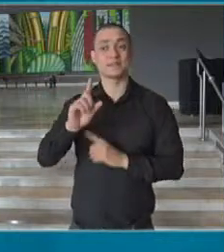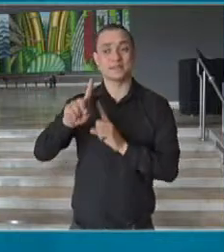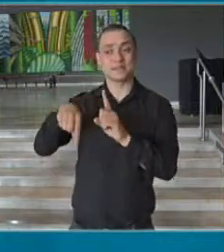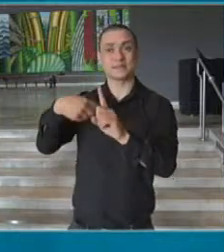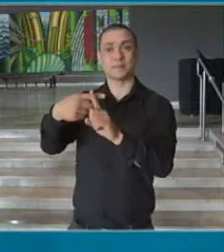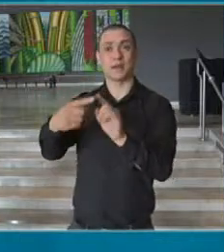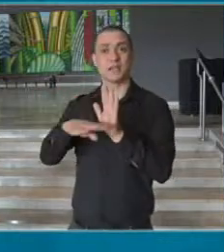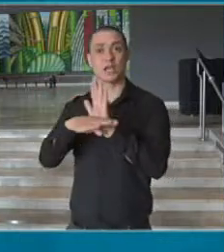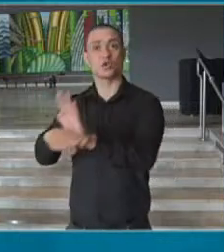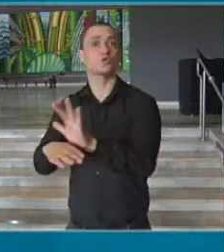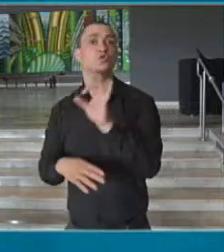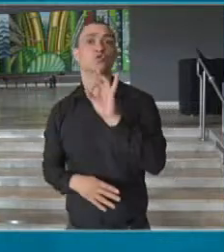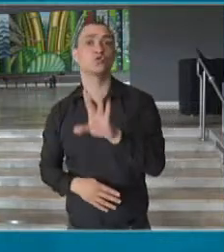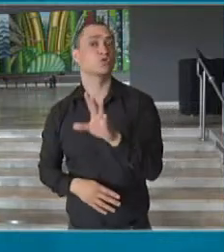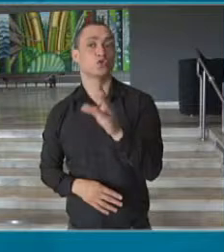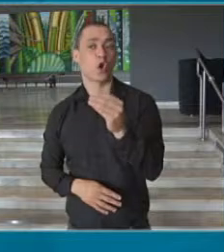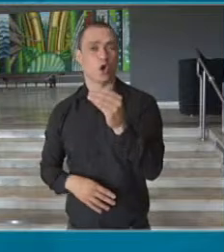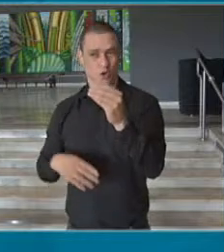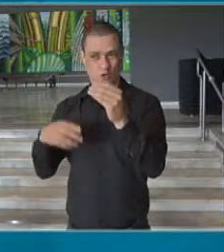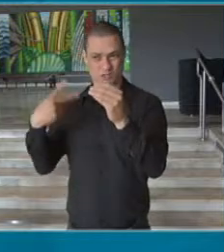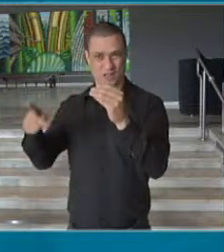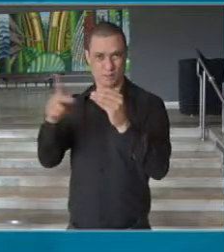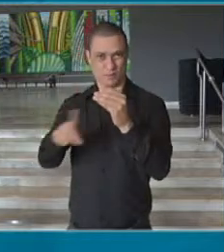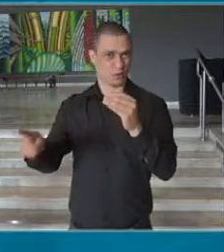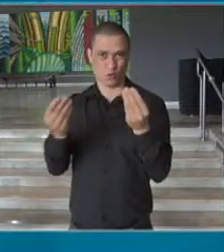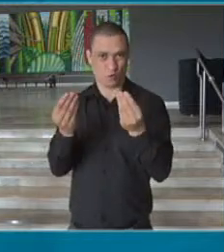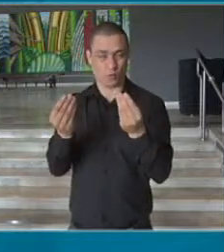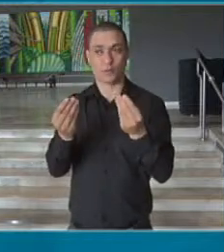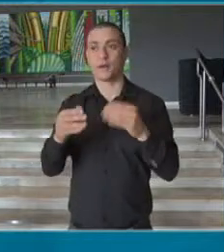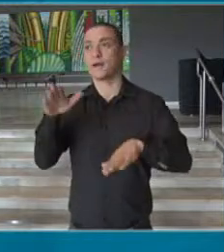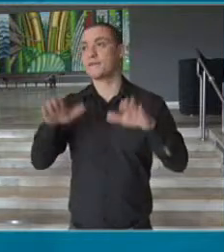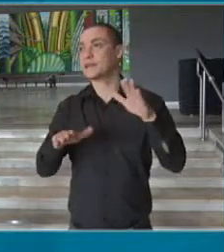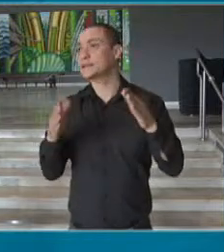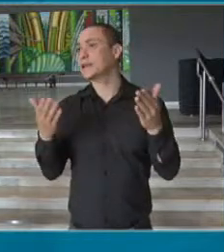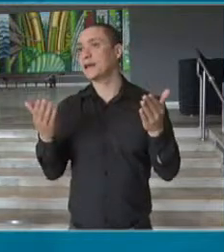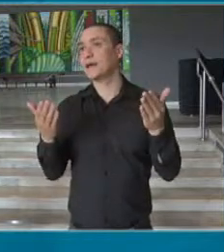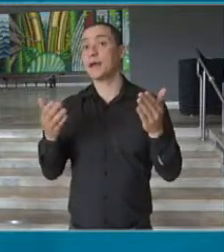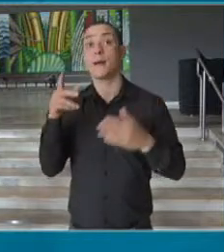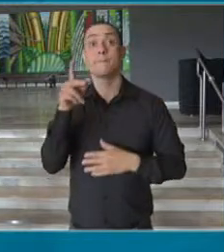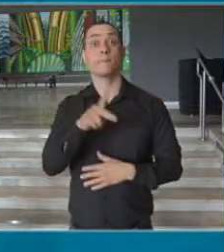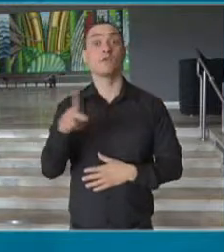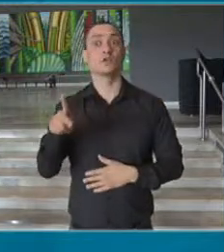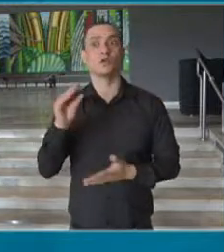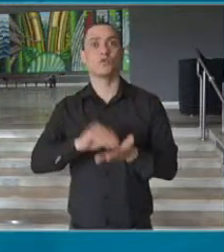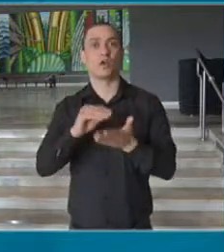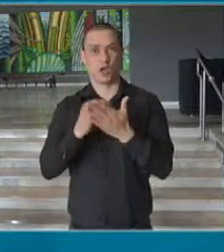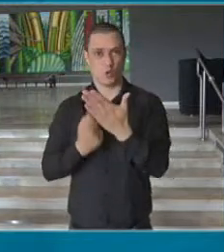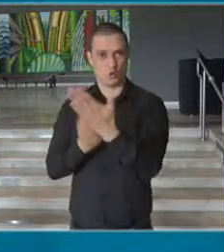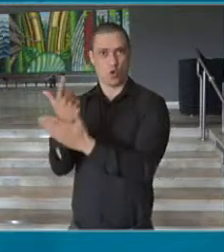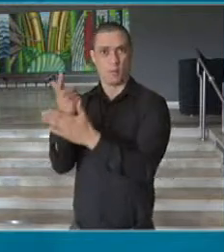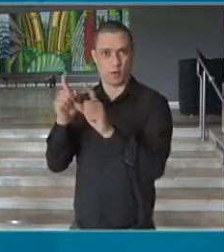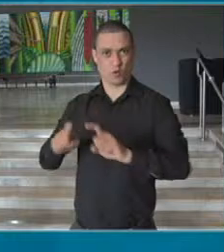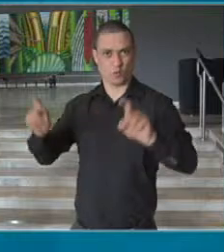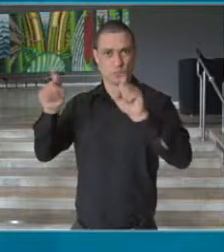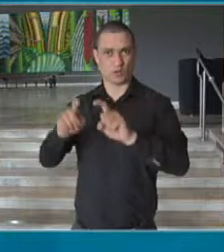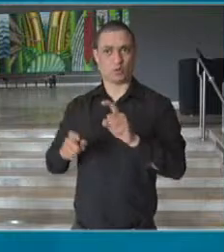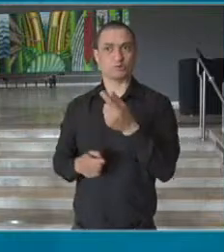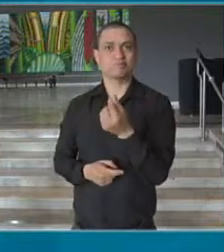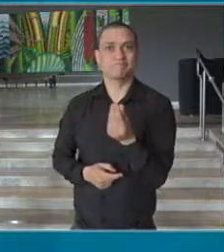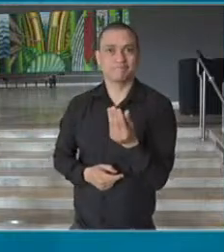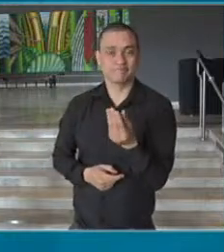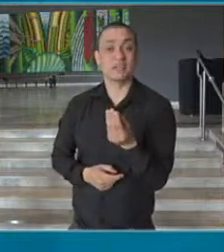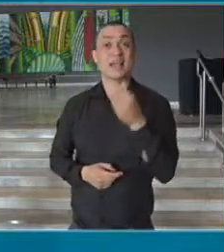simplesmente financiando juros, por exemplo, de mercado, quando o professor ia fazer a compra. Nós, neste